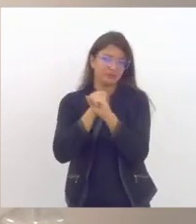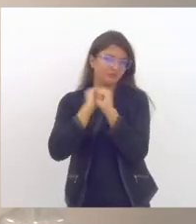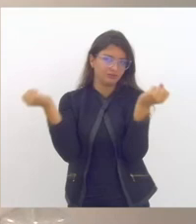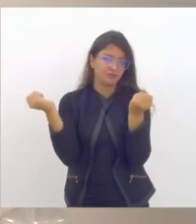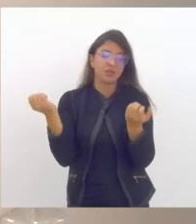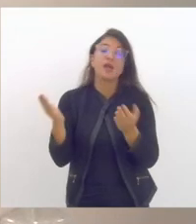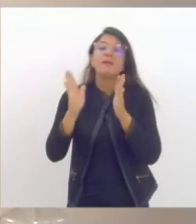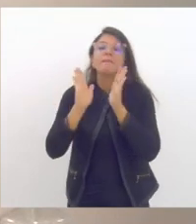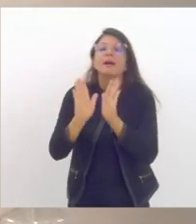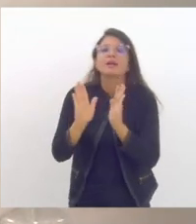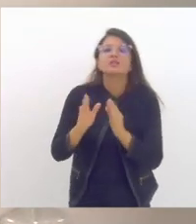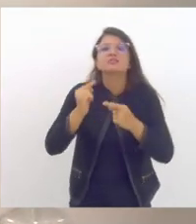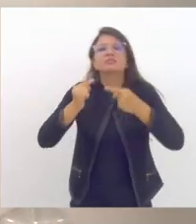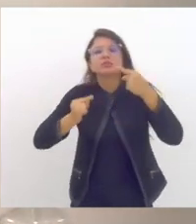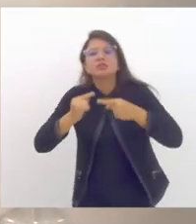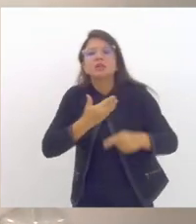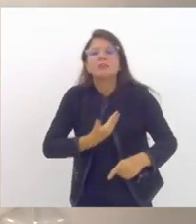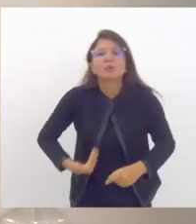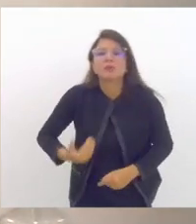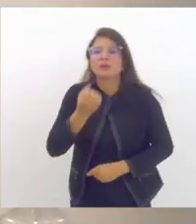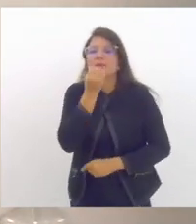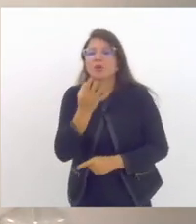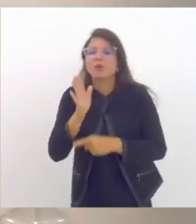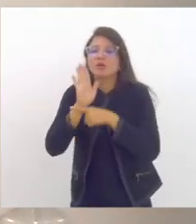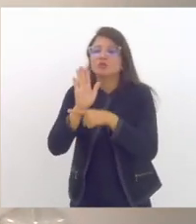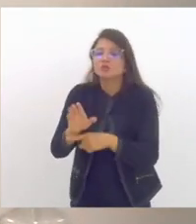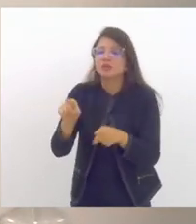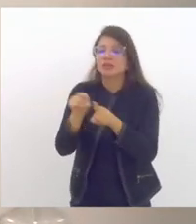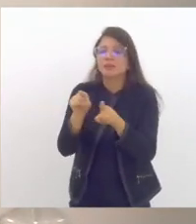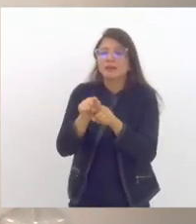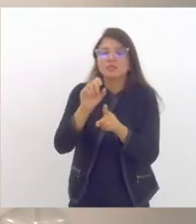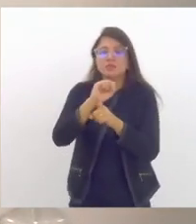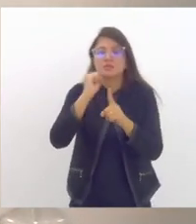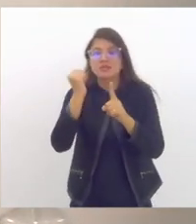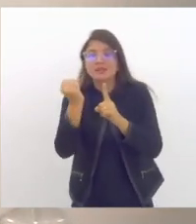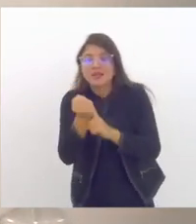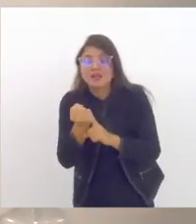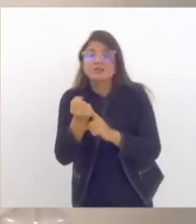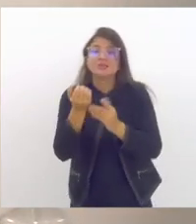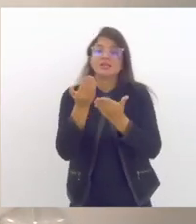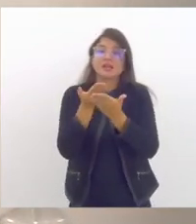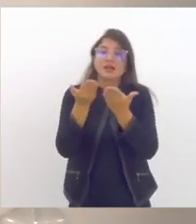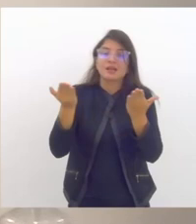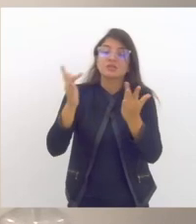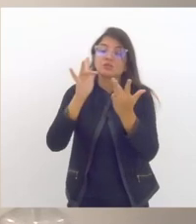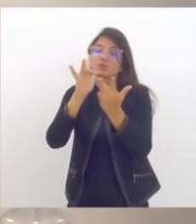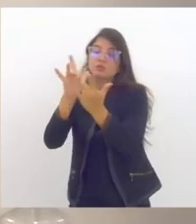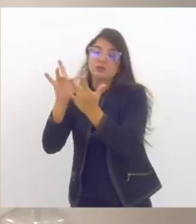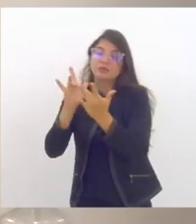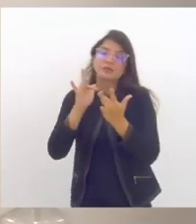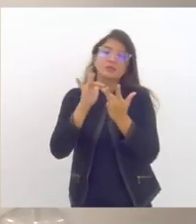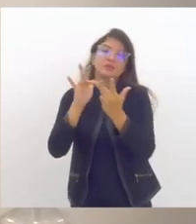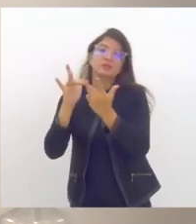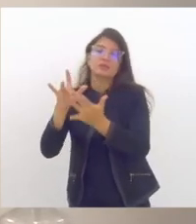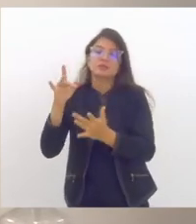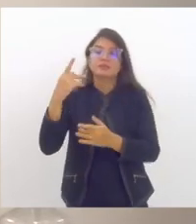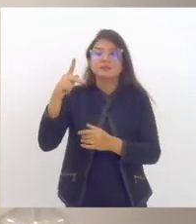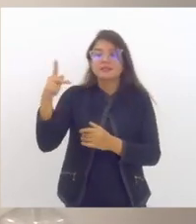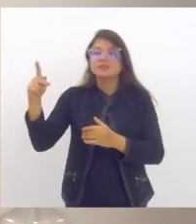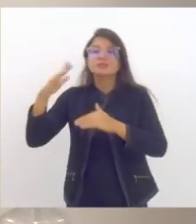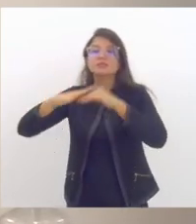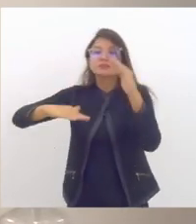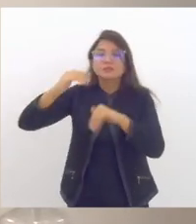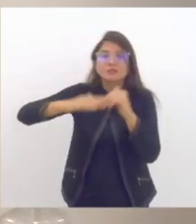pública em que uma parcela enorme da sociedade permanece mais tempo em contato com seus profissionais